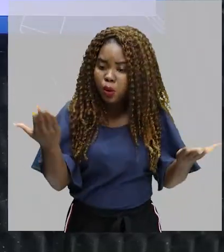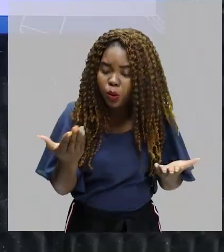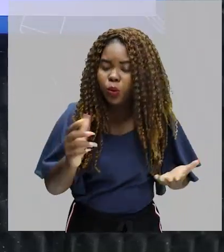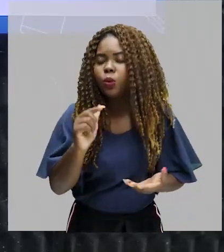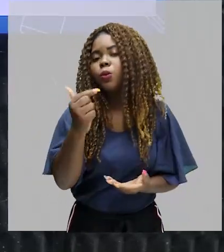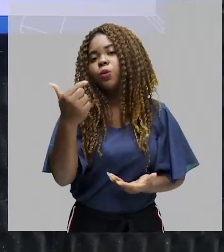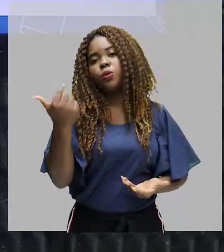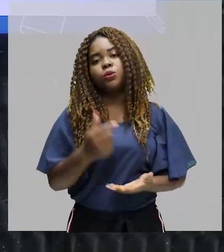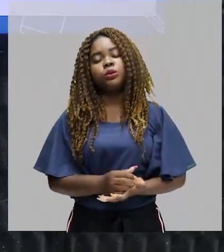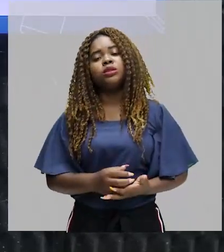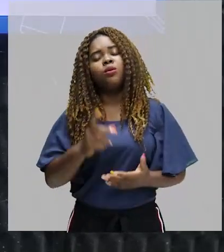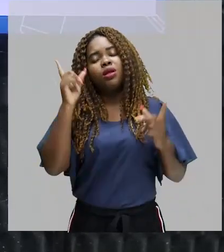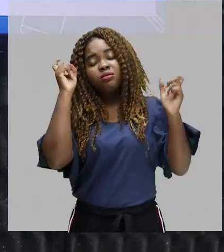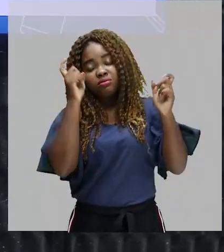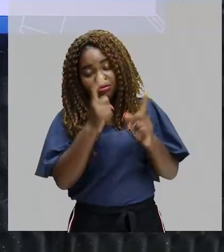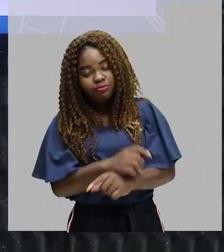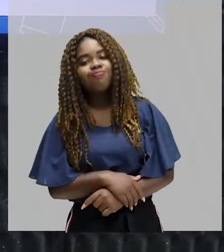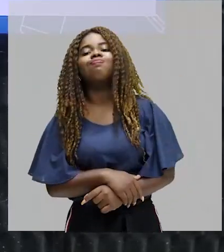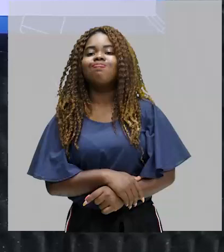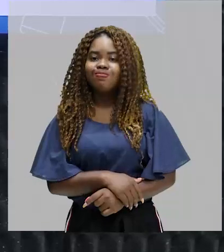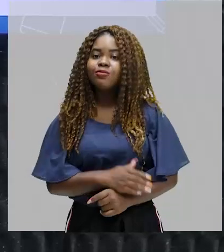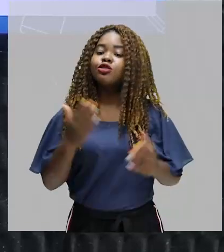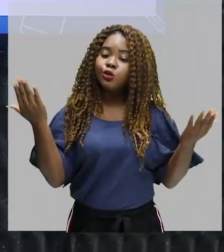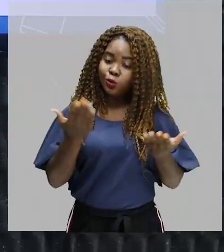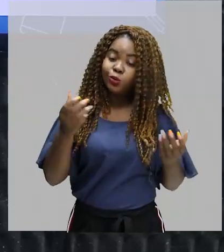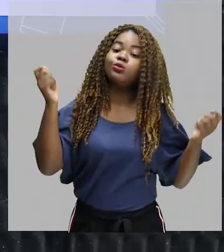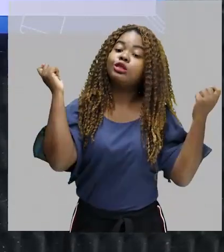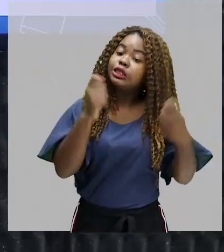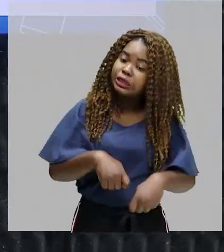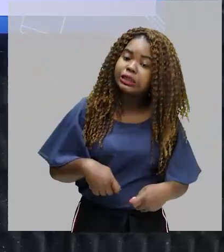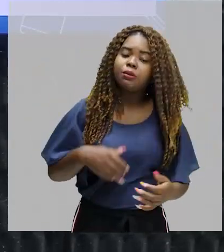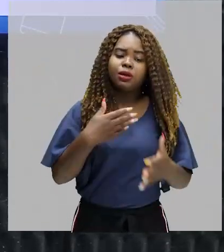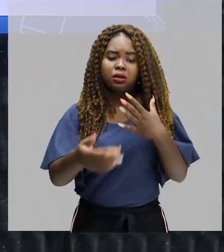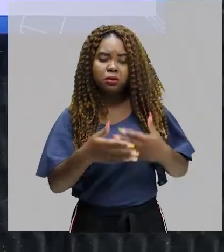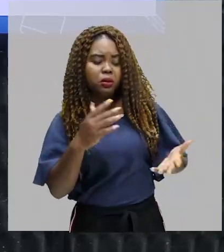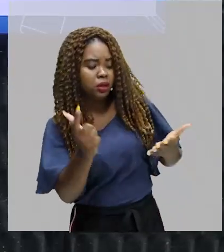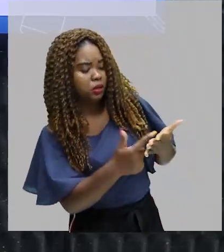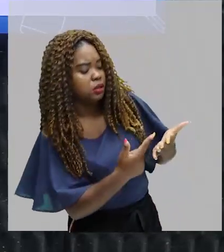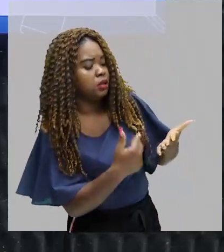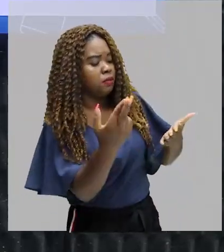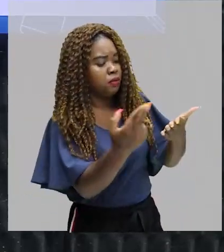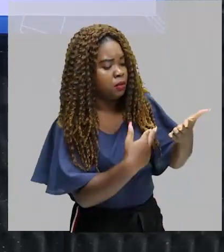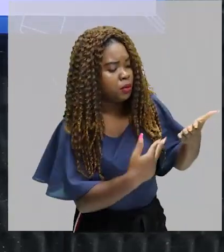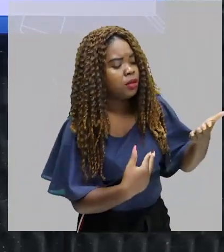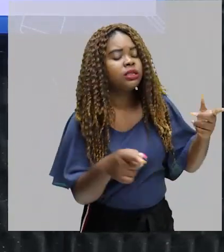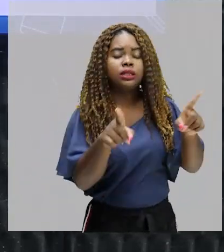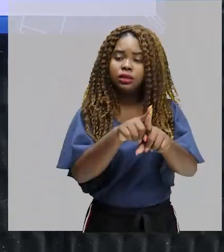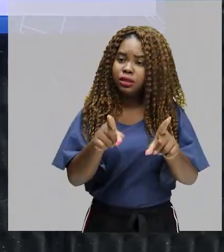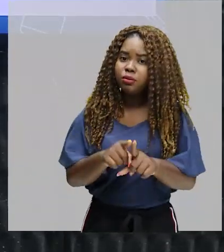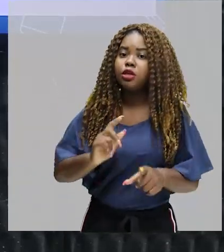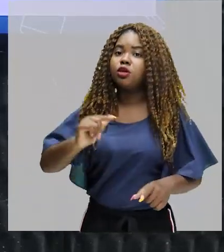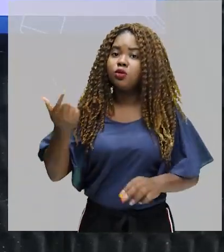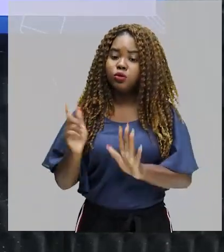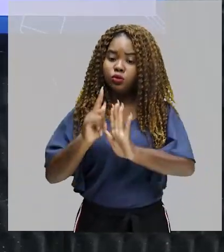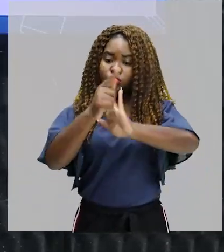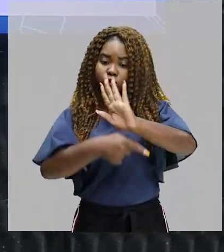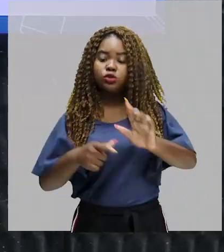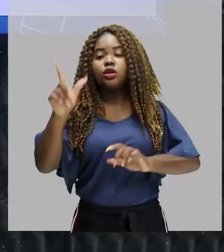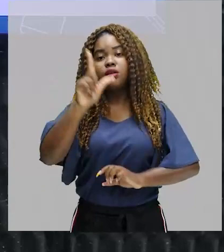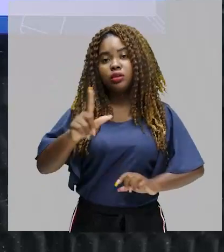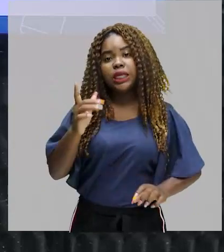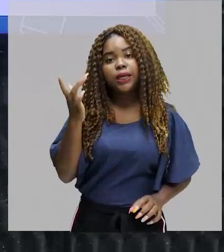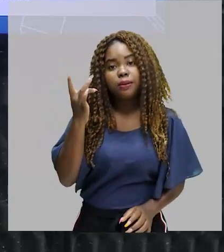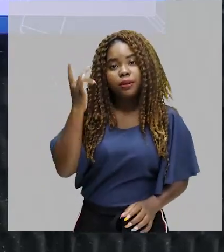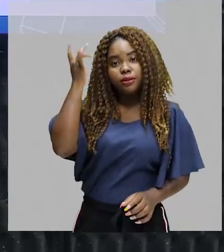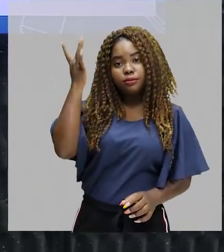era tudo mais difícil. Hoje a gente pode ter acesso a qualquer livro, a revistas em quadrinhos e outros gêneros literários de forma bem